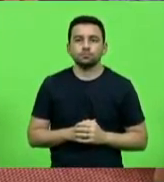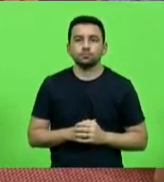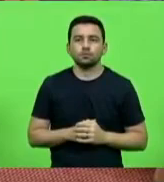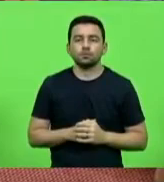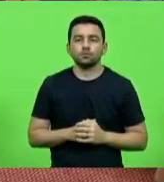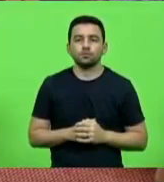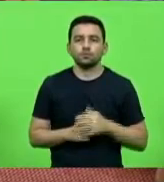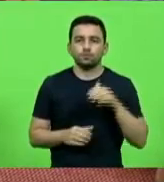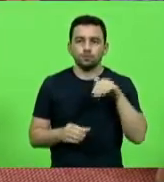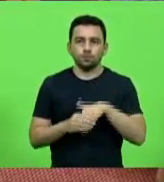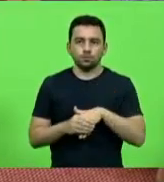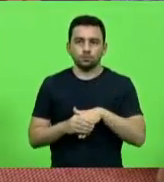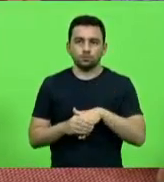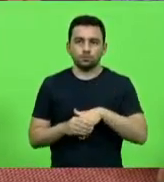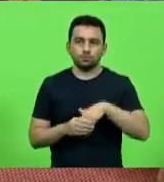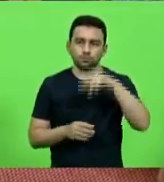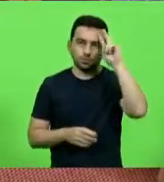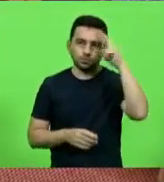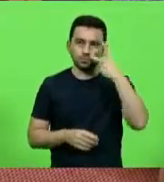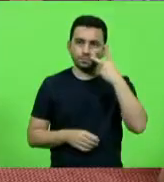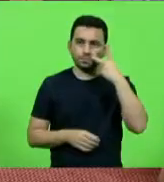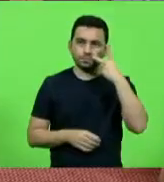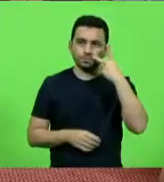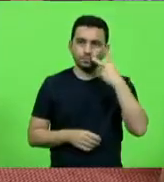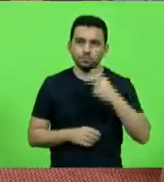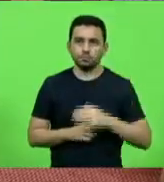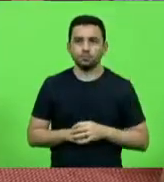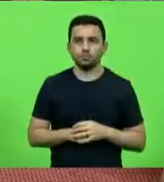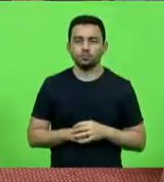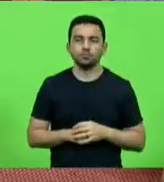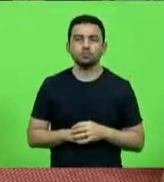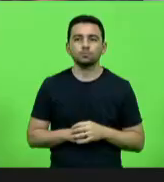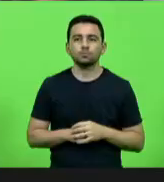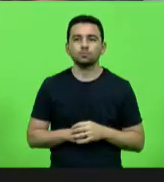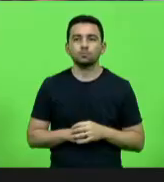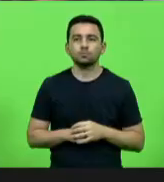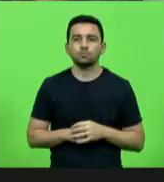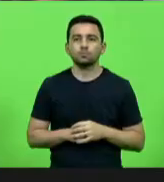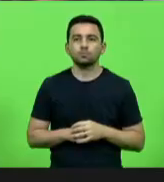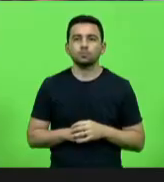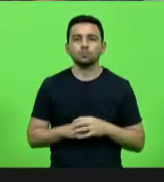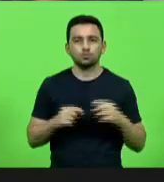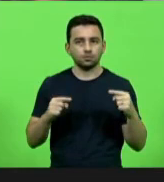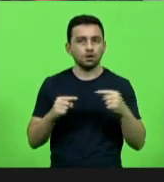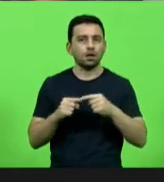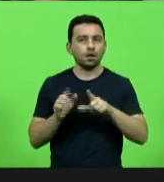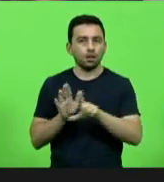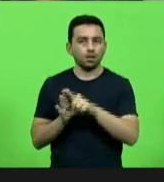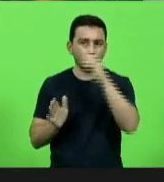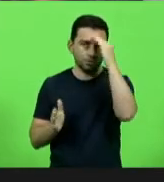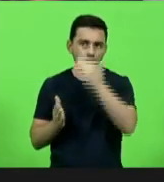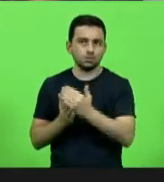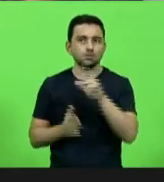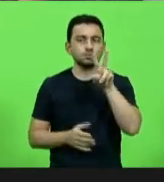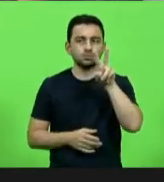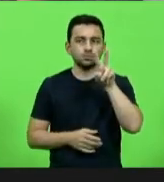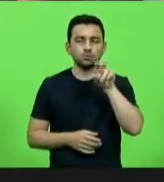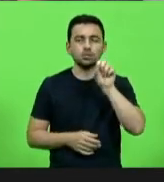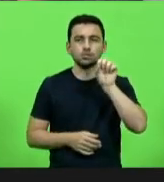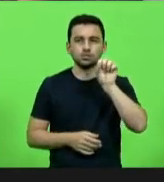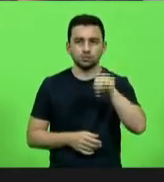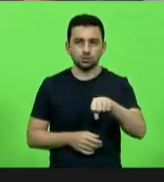deputado Milton Obos? Por defender que as leis sejam cumpridas, eu voto sim, senhor presidente